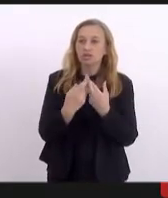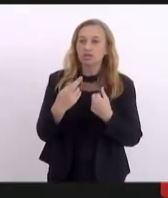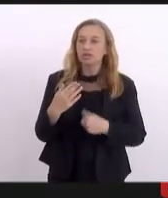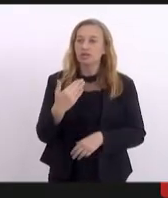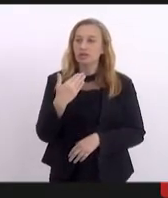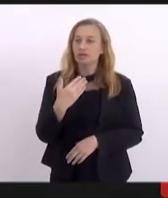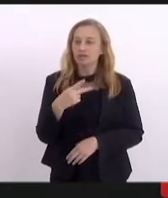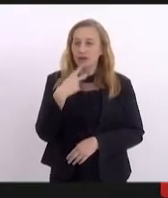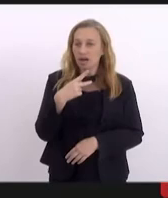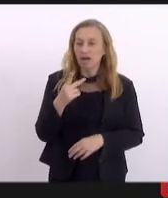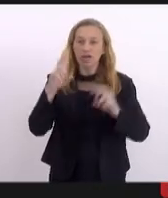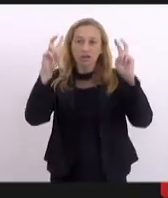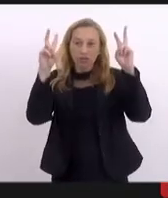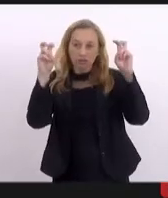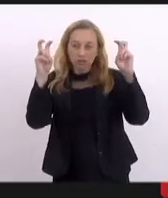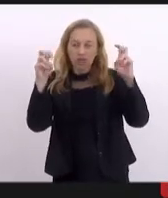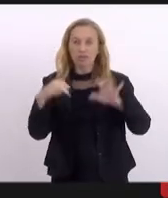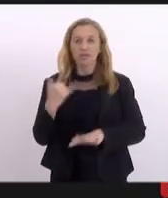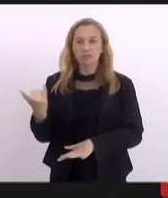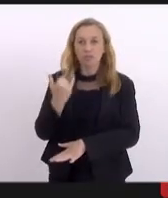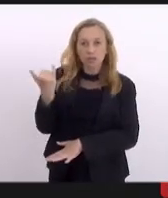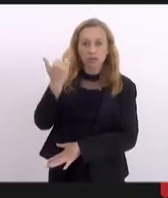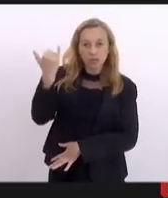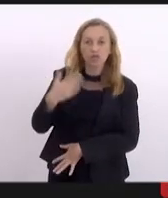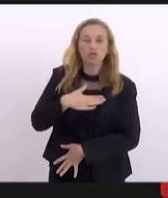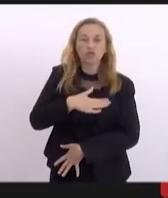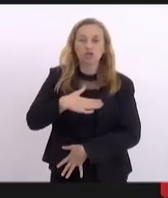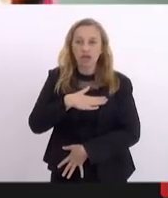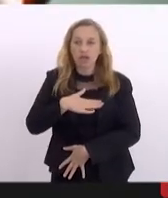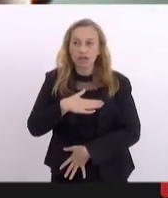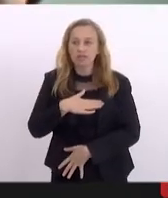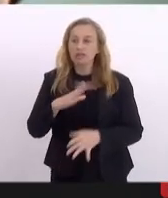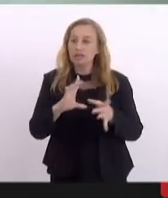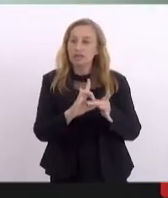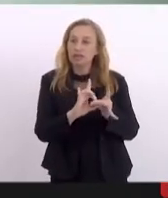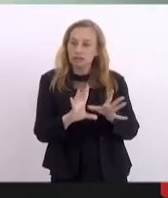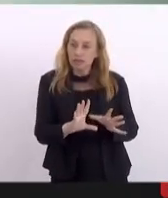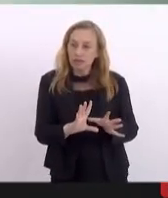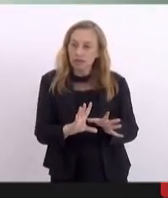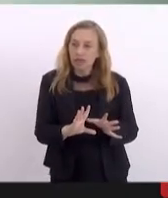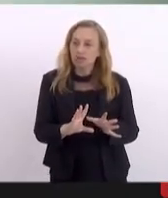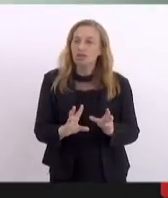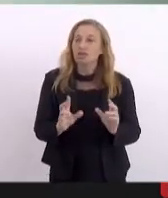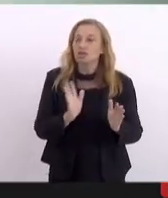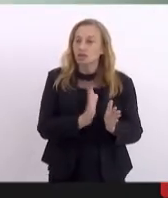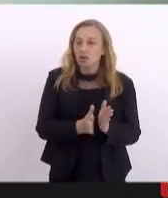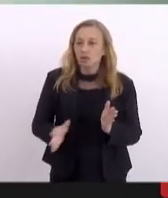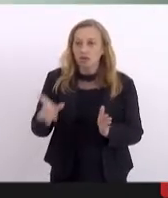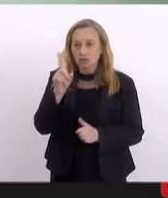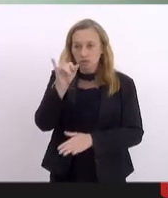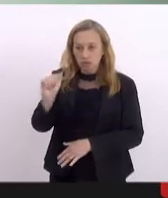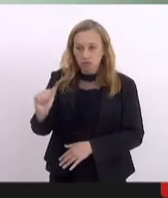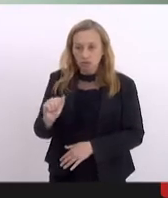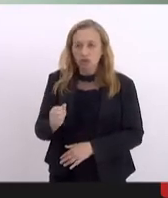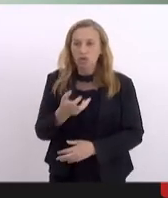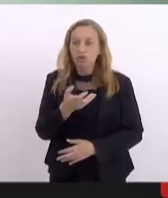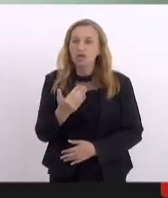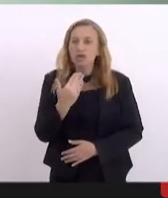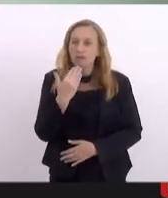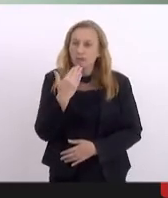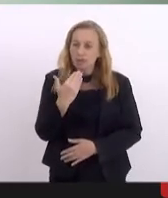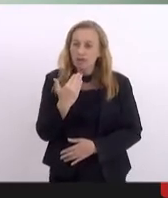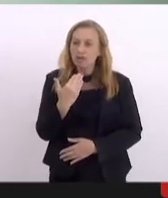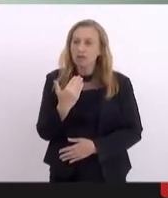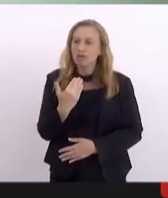excelências alguns temas importantes que gostaríamos de liberar com a seguinte ordem do dia. Eu queria me permitir